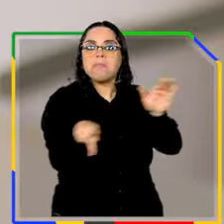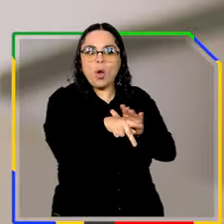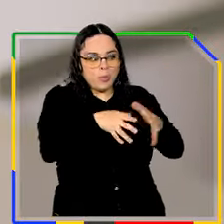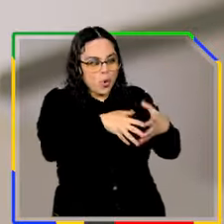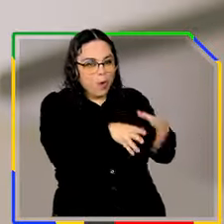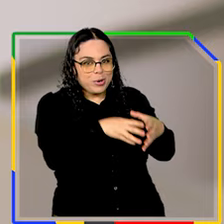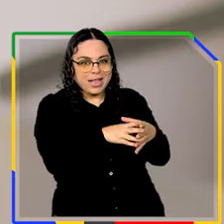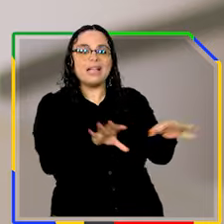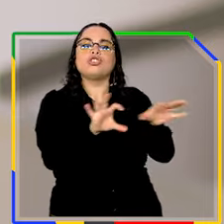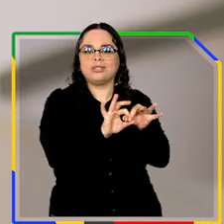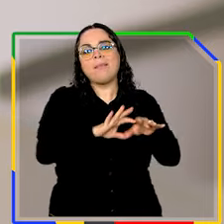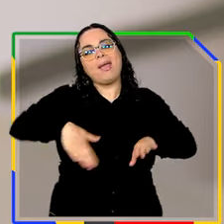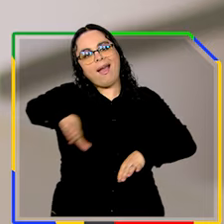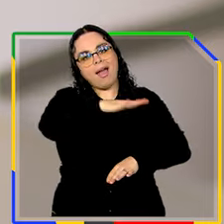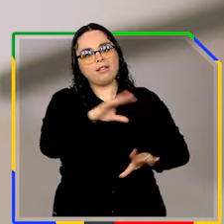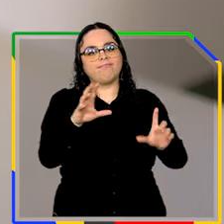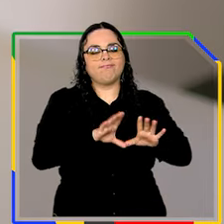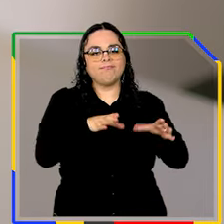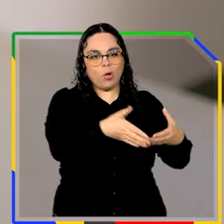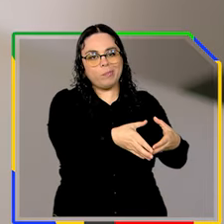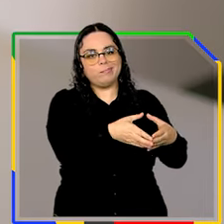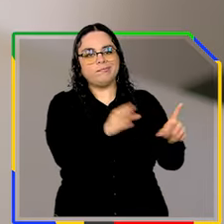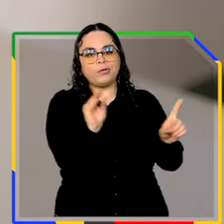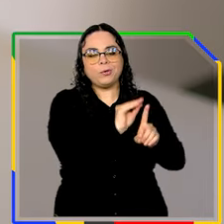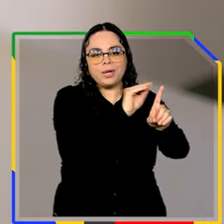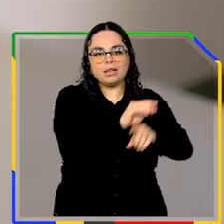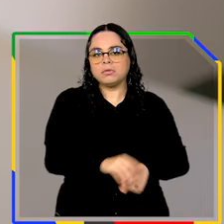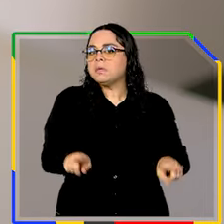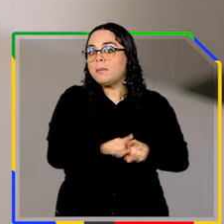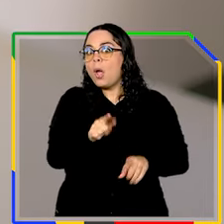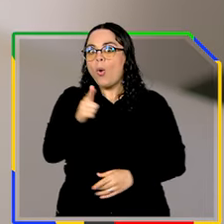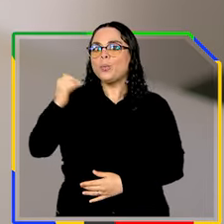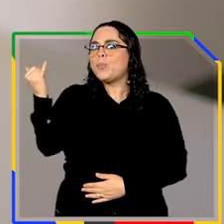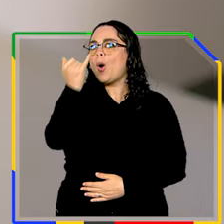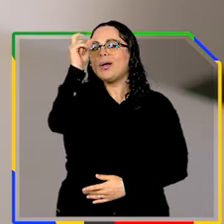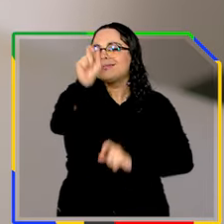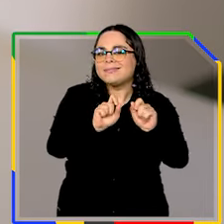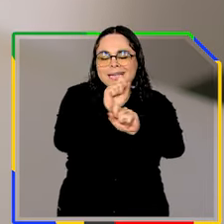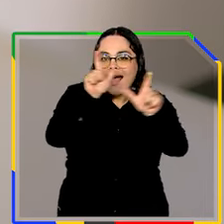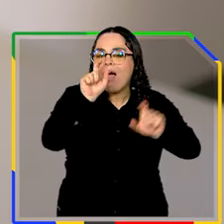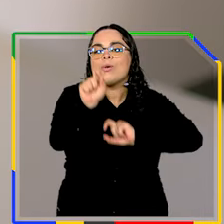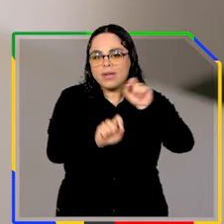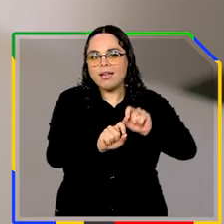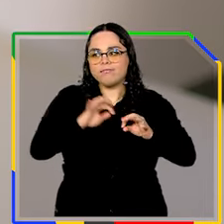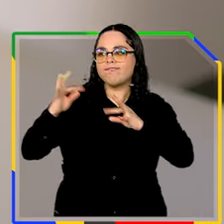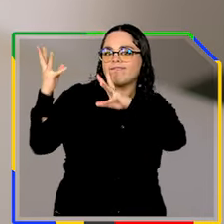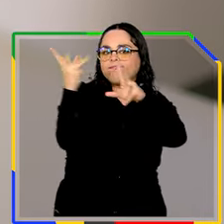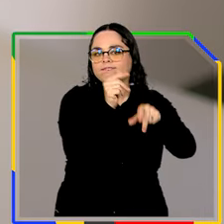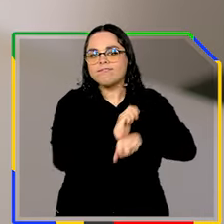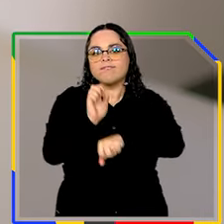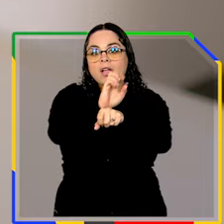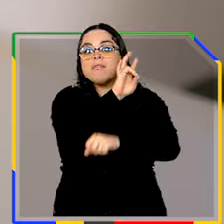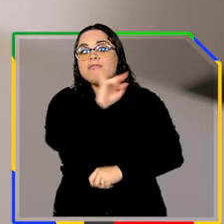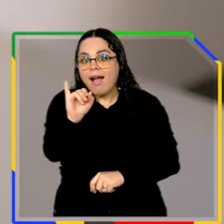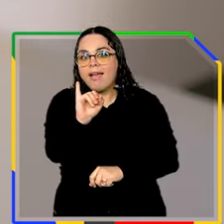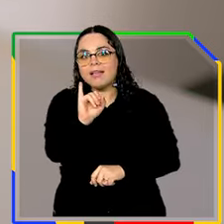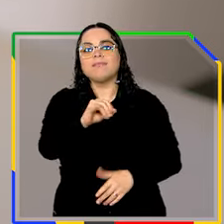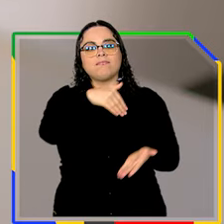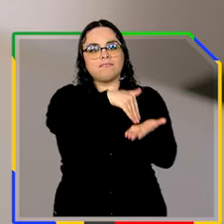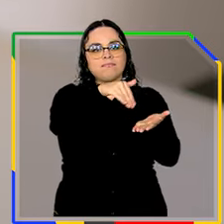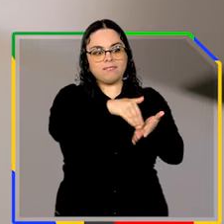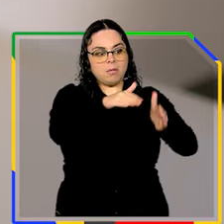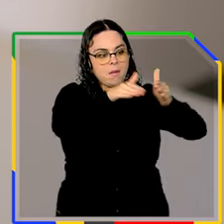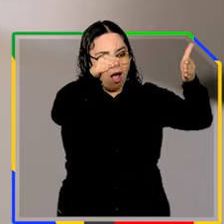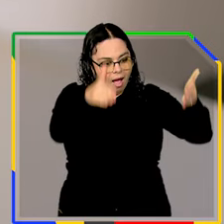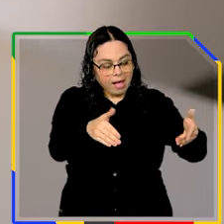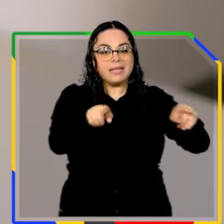comunidades, sobretudo as mais vulneráveis. Outra conquista importante. A partir de agora, todos os Estados passarão a ter o seu